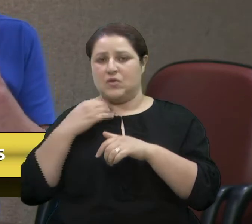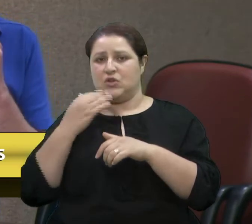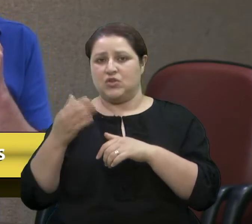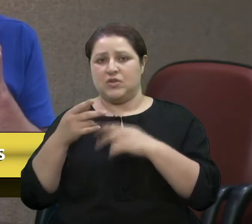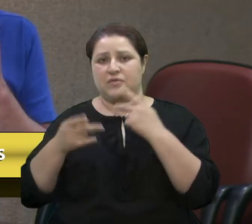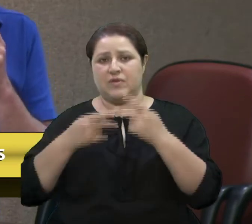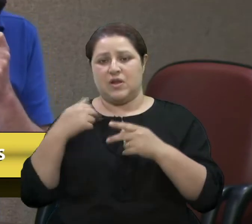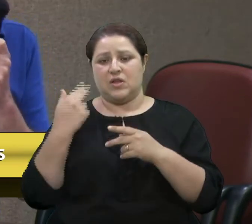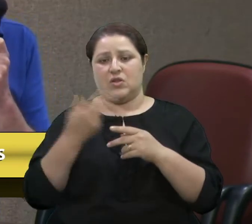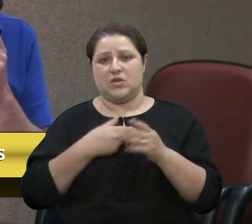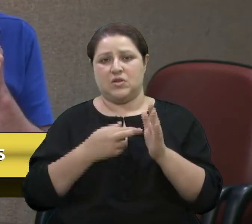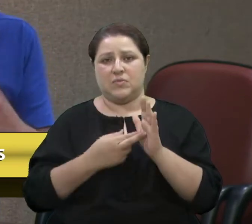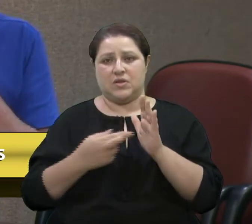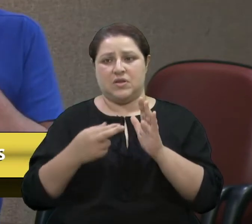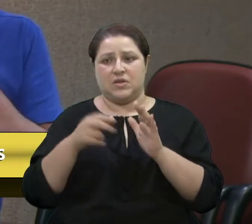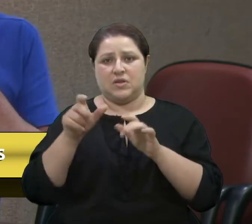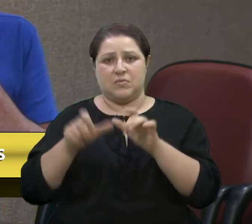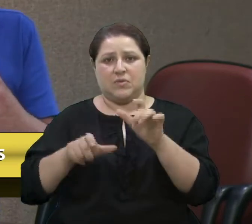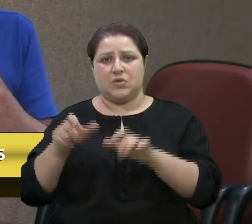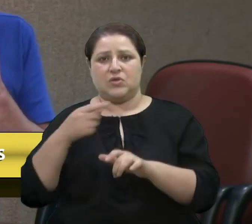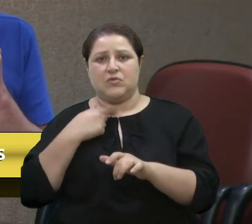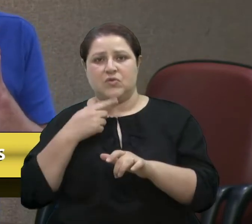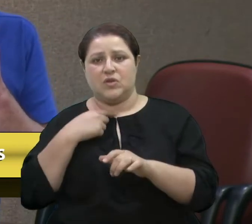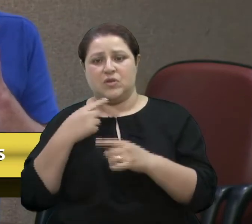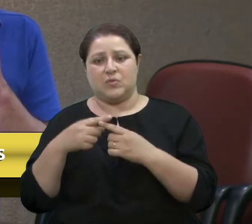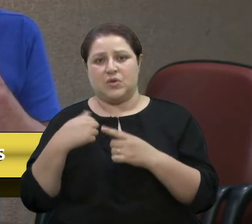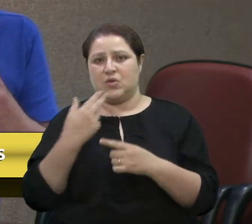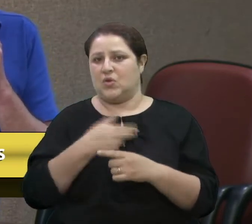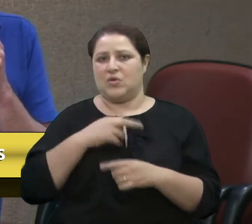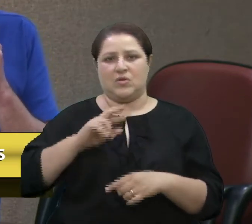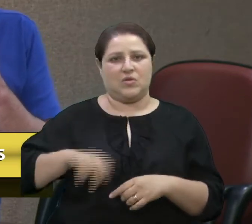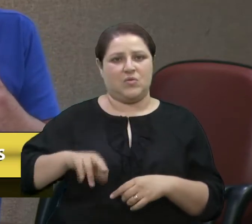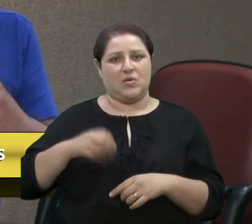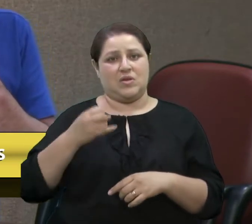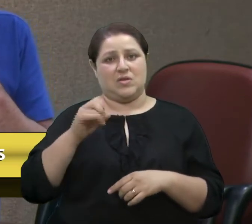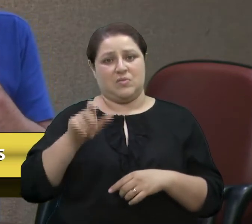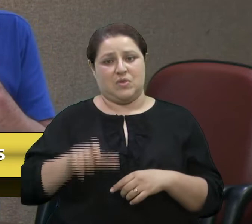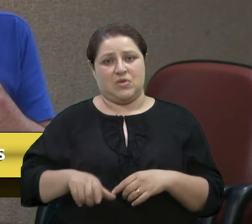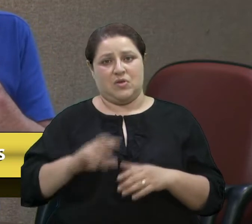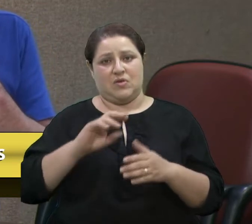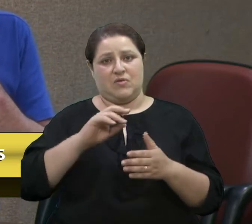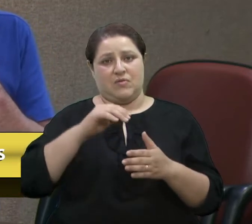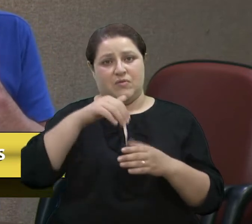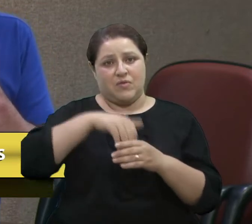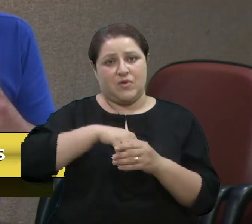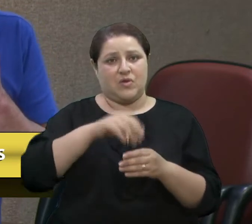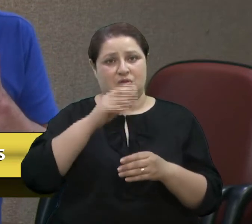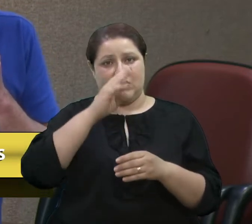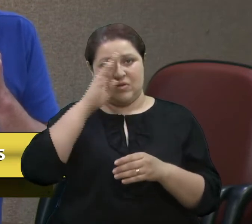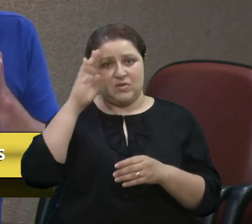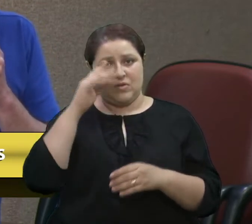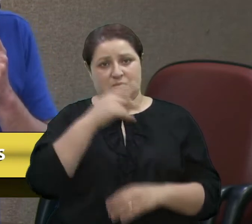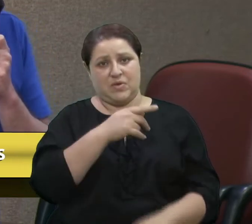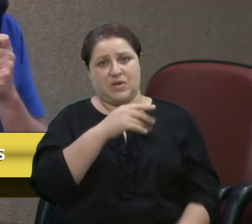representando a vontade das pessoas, porque nós não estamos. Quem votou no vereador Bressan e deu um voto para PTB?